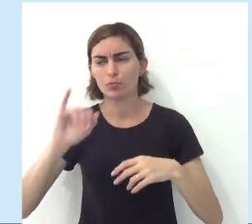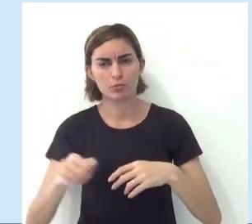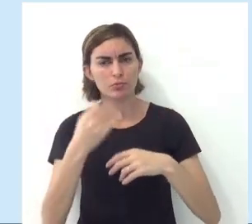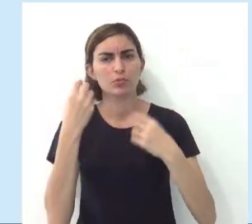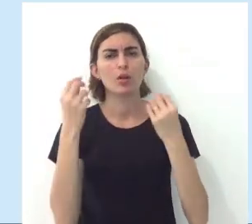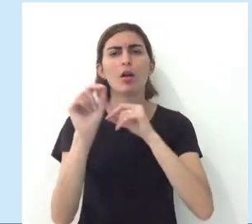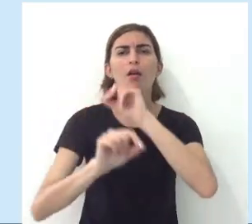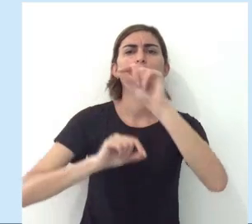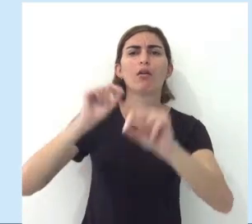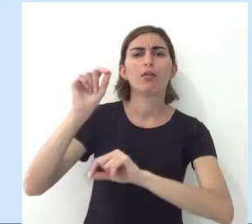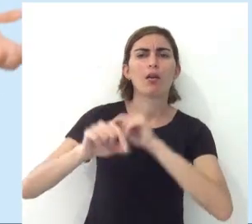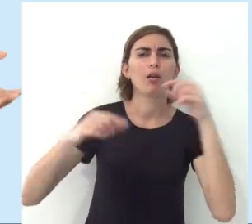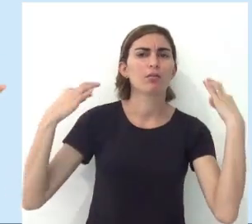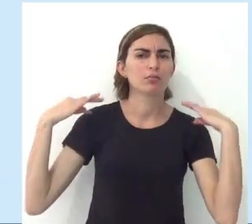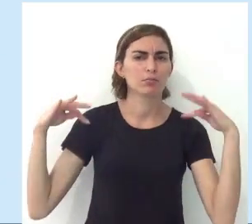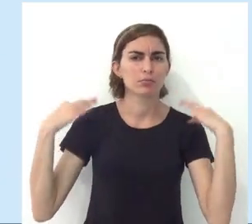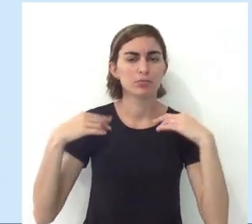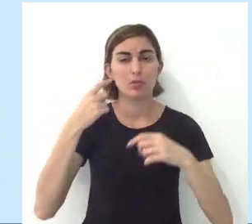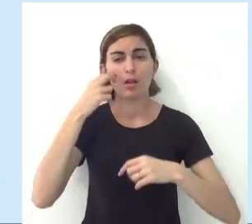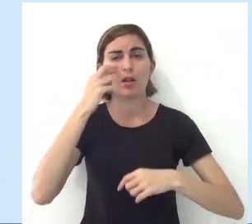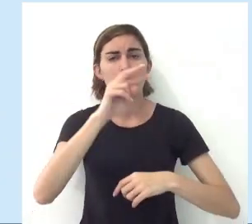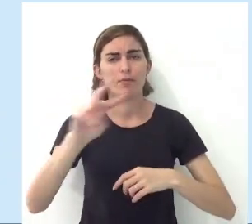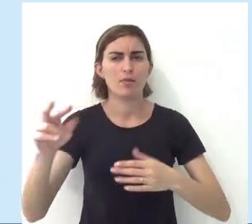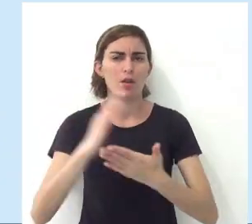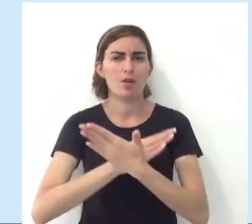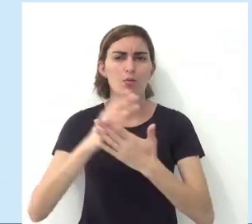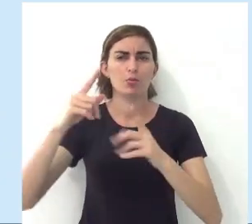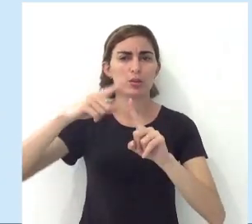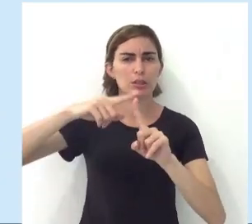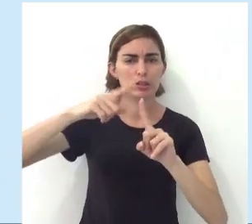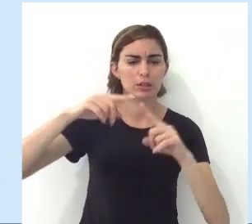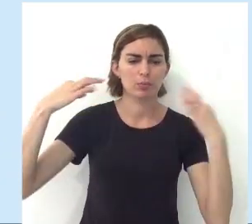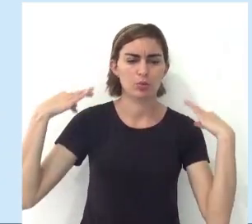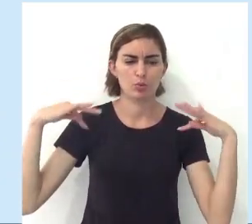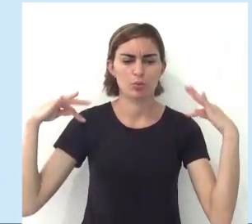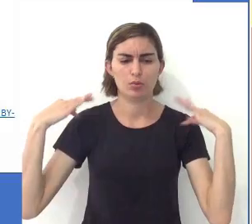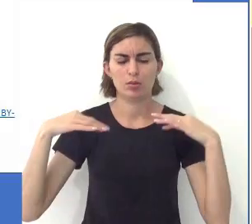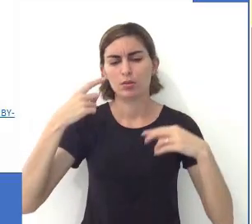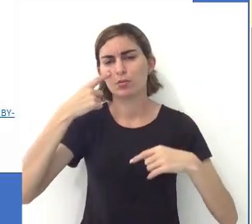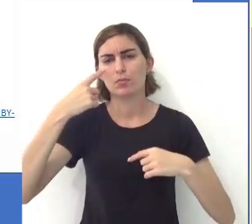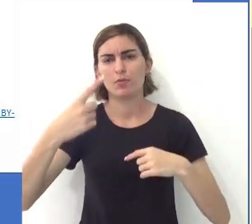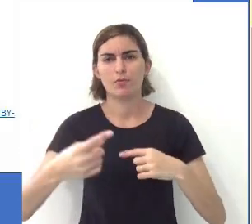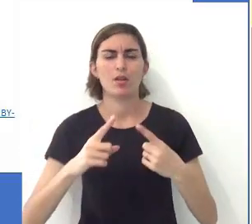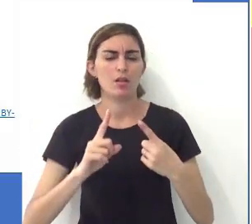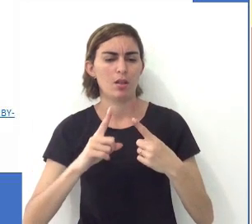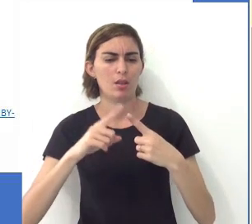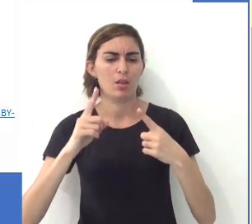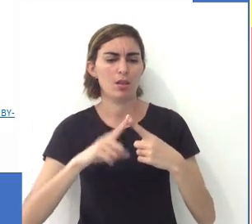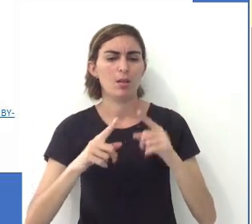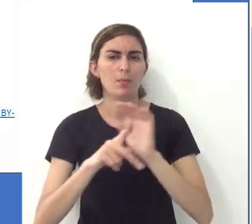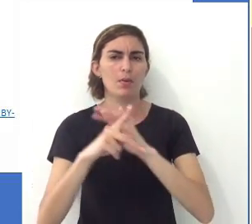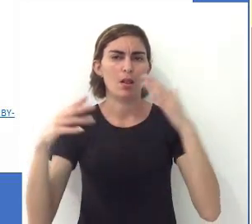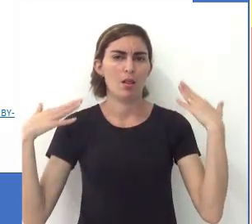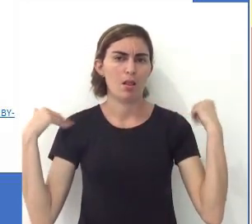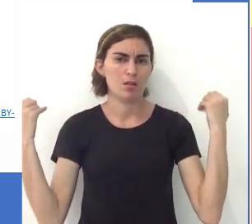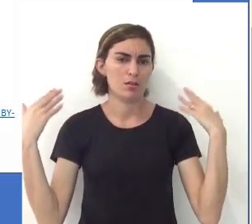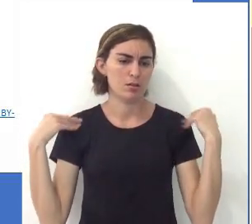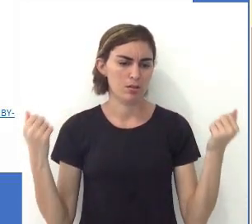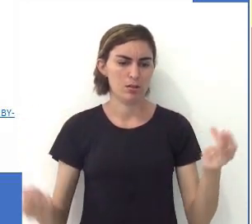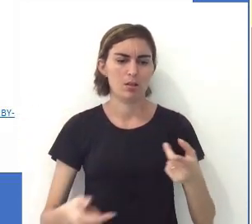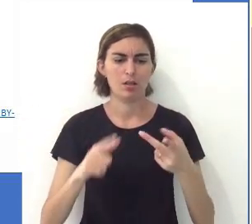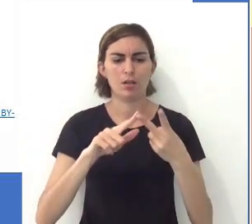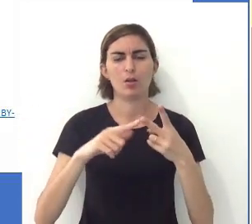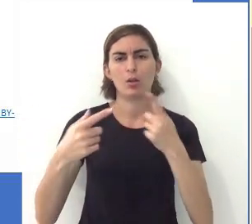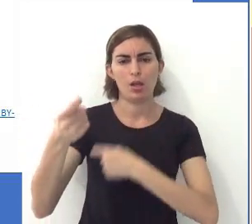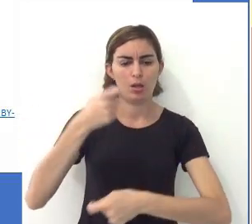usufrui, tá? Quem são os turistas? Então, gente, a gente vai ter alguns tipos de turismo, tá? Vamos ter turismo relacionado